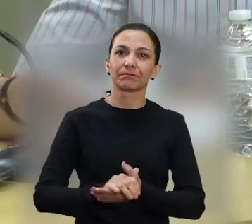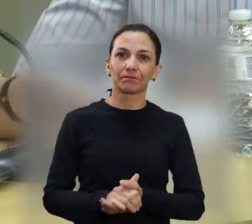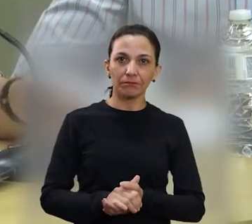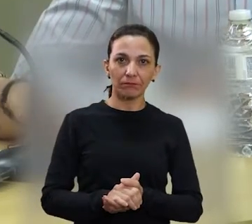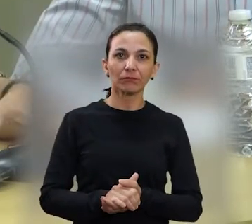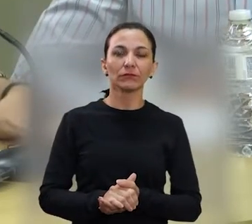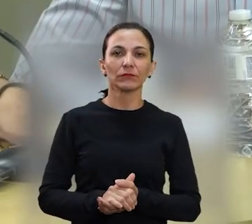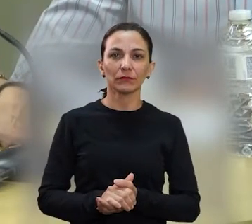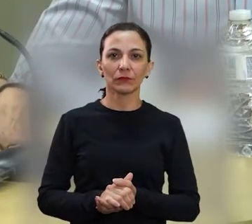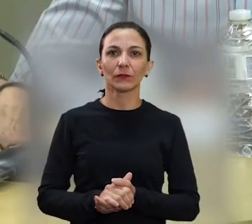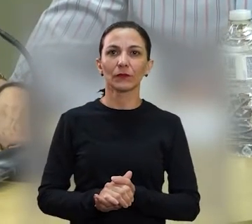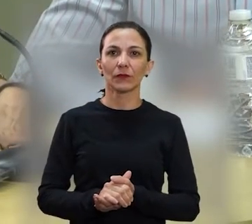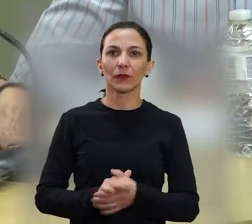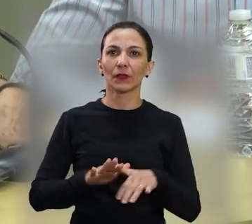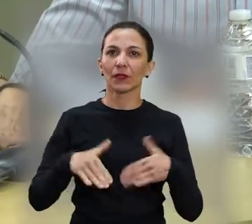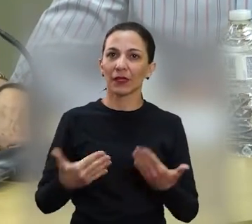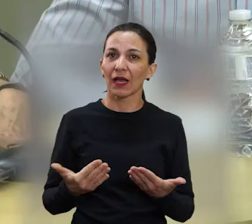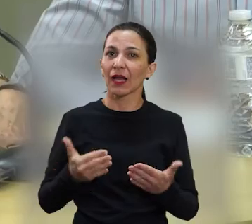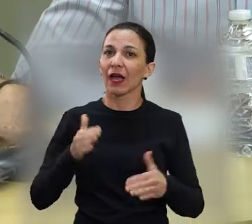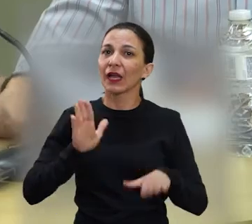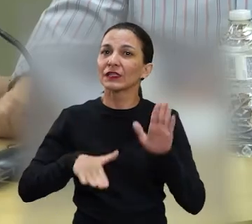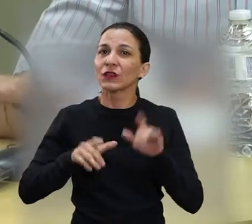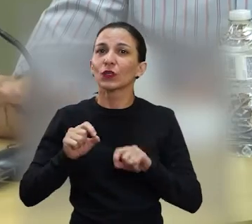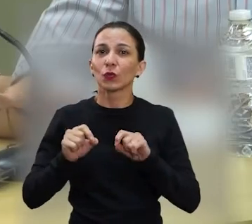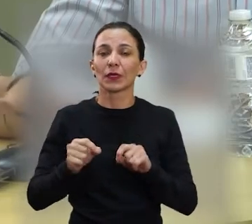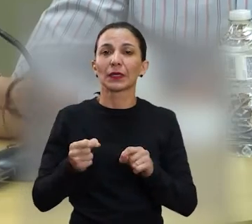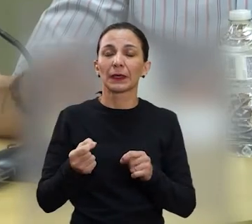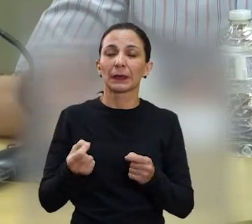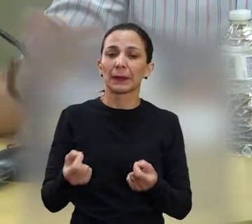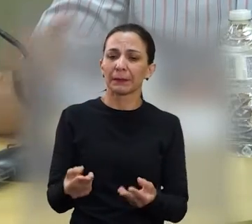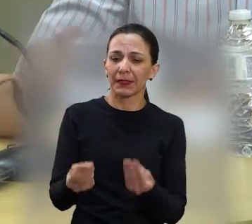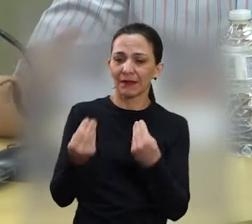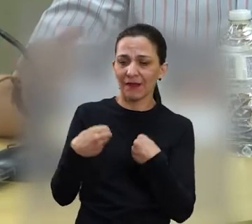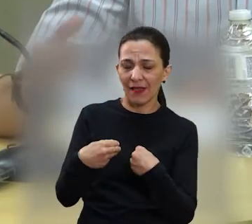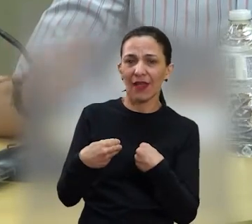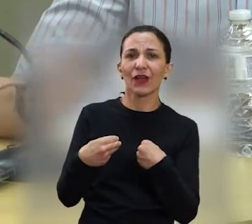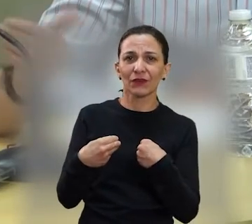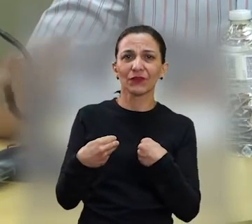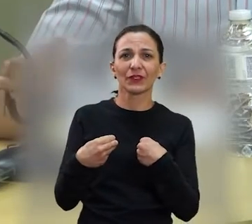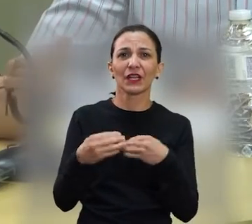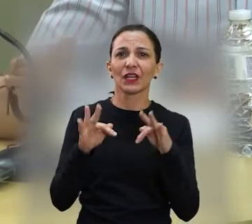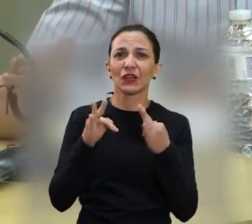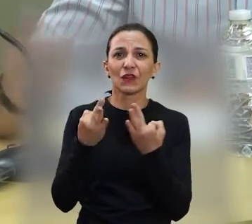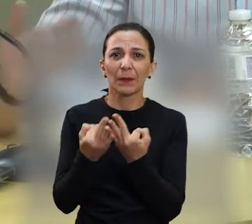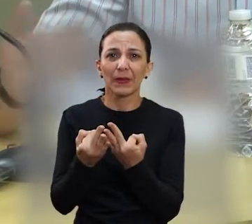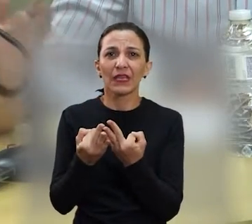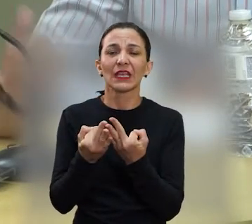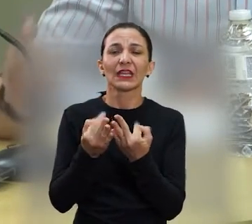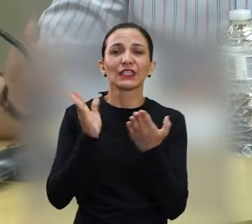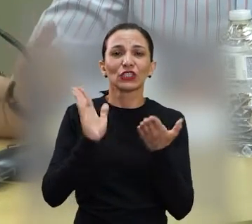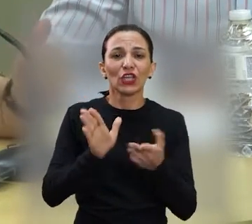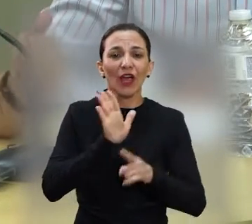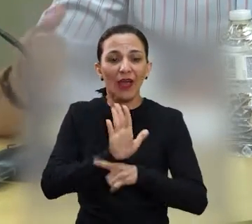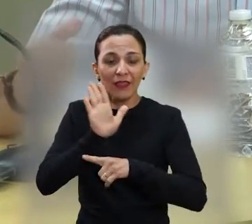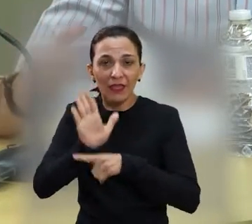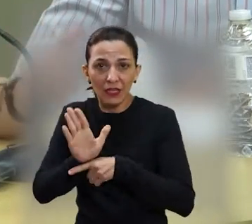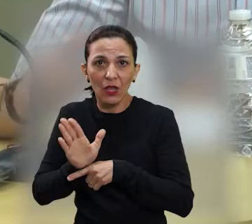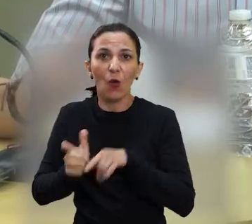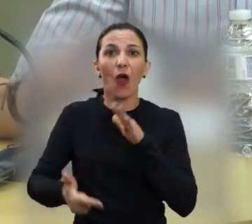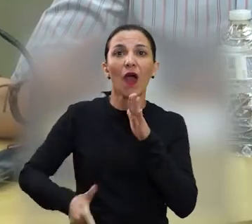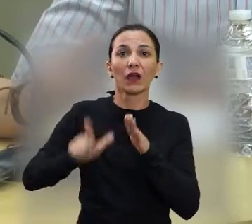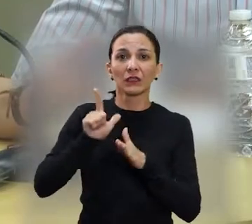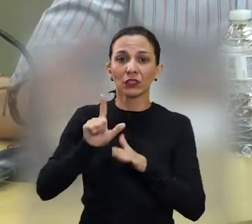passando fome. E muitas vezes eles me mandavam o retorno das famílias que eles tinham